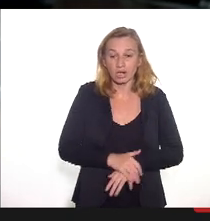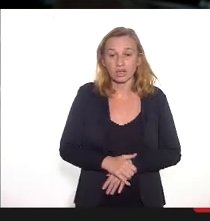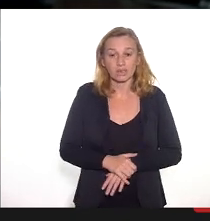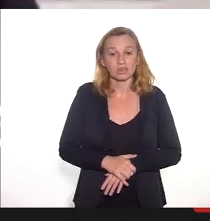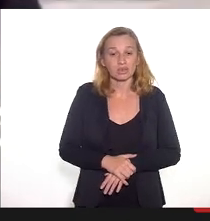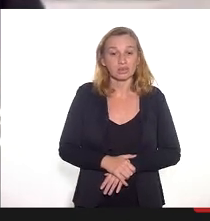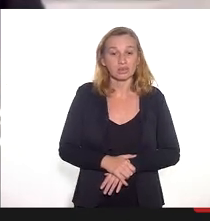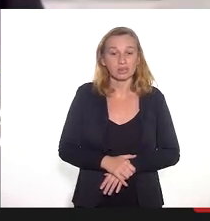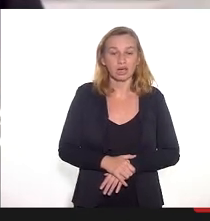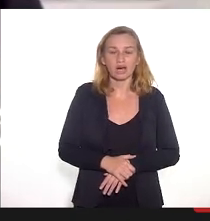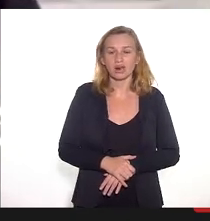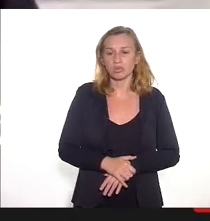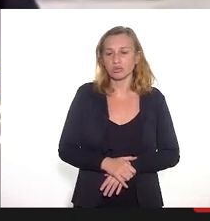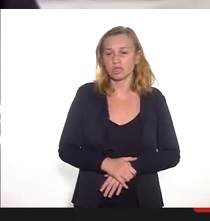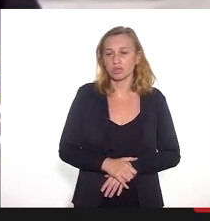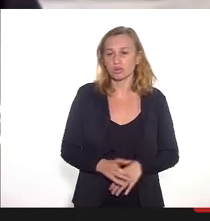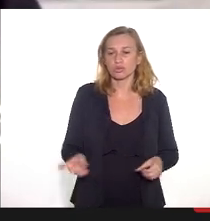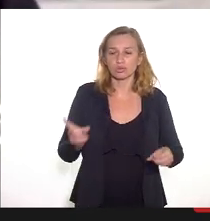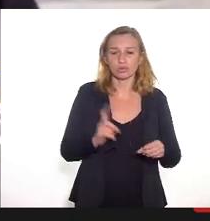Tá, então vou voltar a falar.